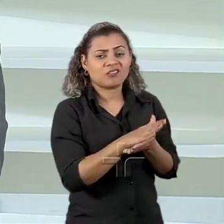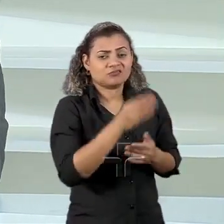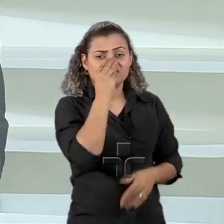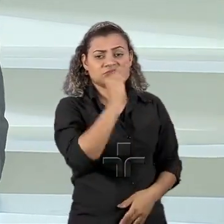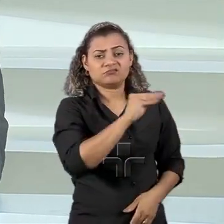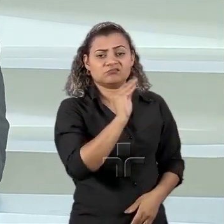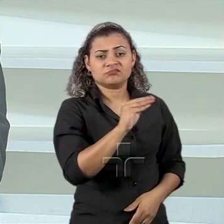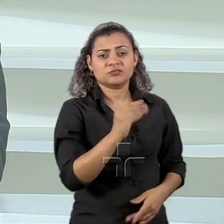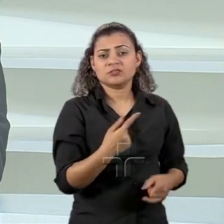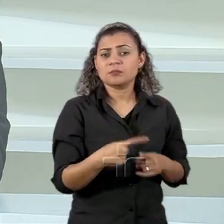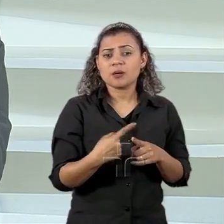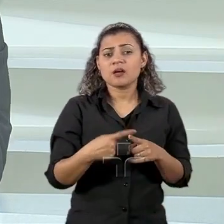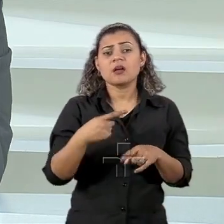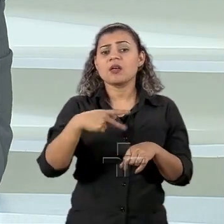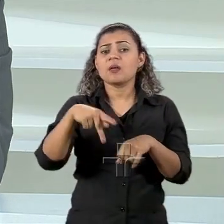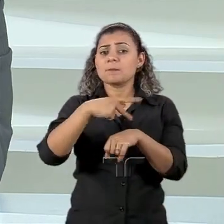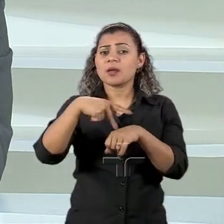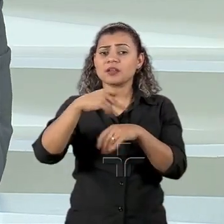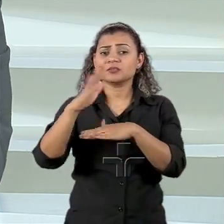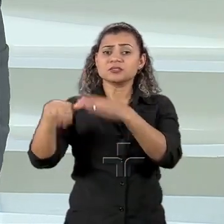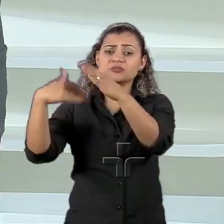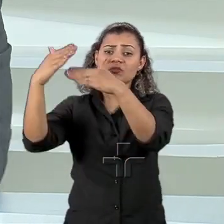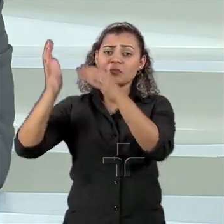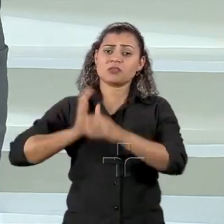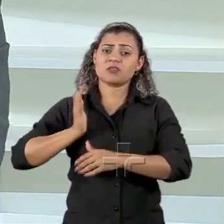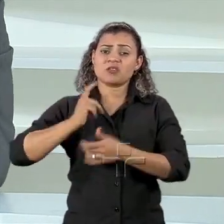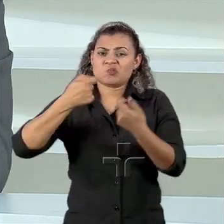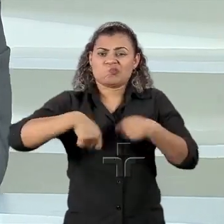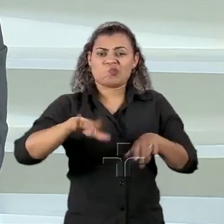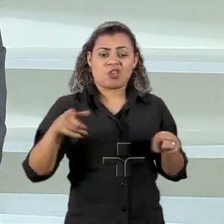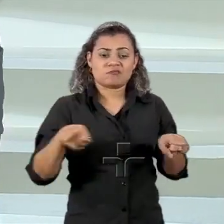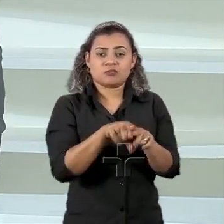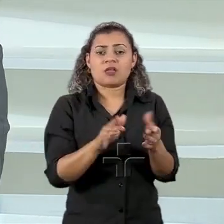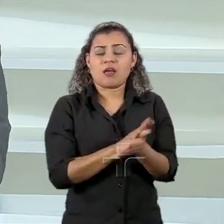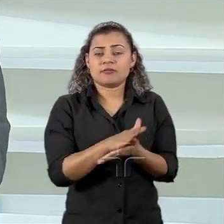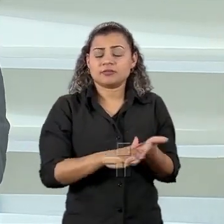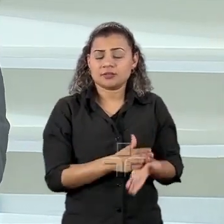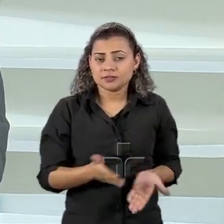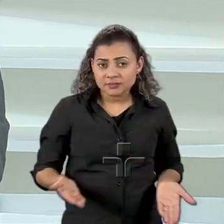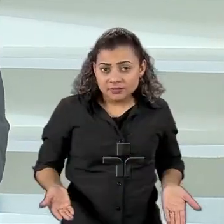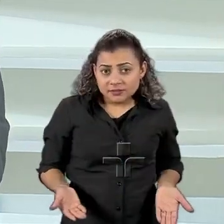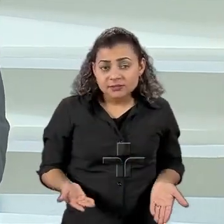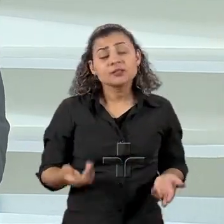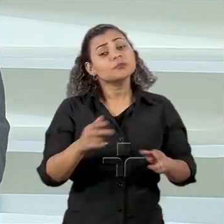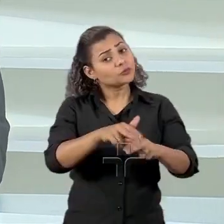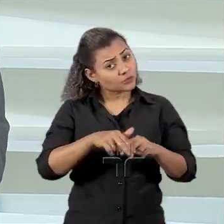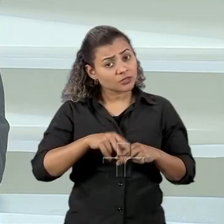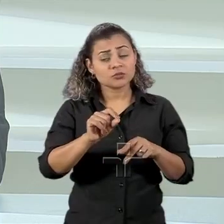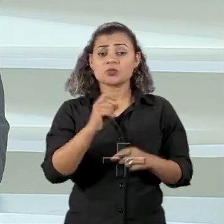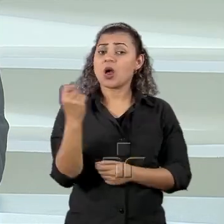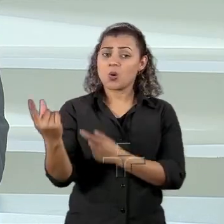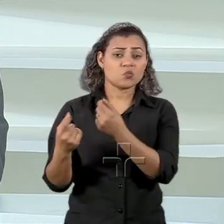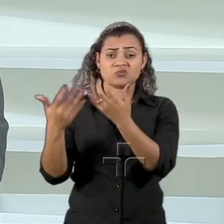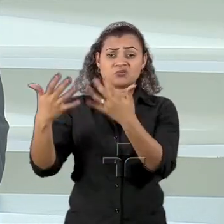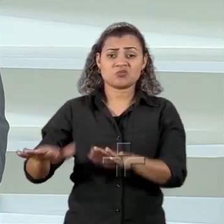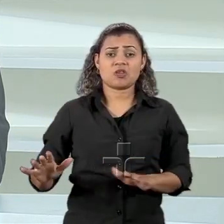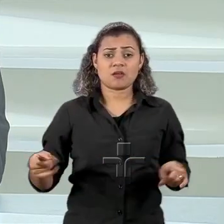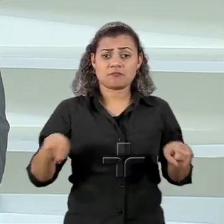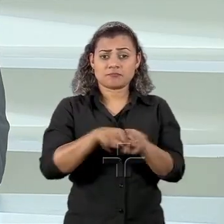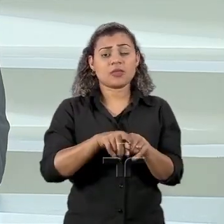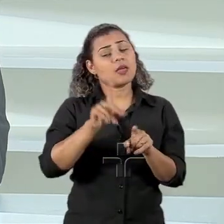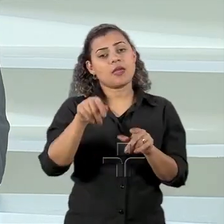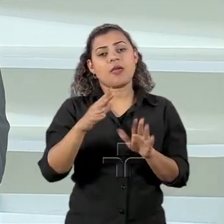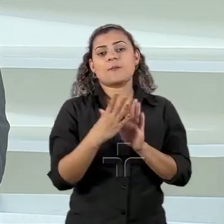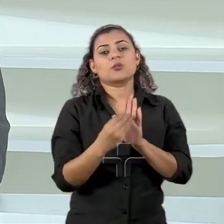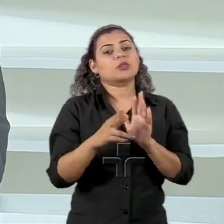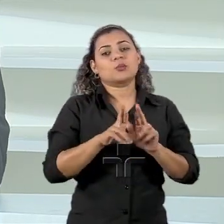mais na cena. Você viaja mundo afora o Brasil, a potência emergente, um país emergente, isso já não está mais colocado, realmente mudou de perfil